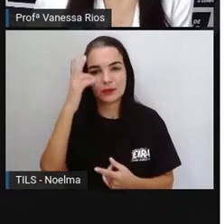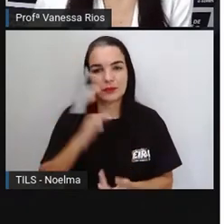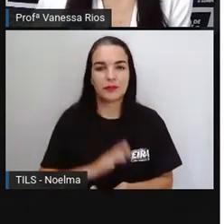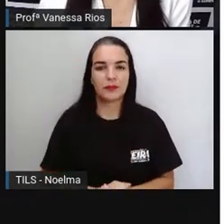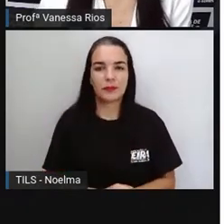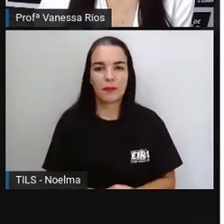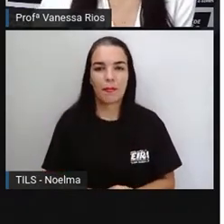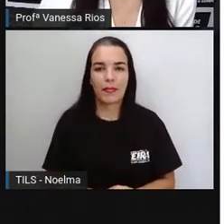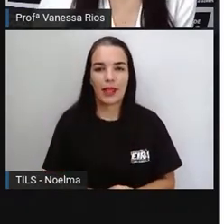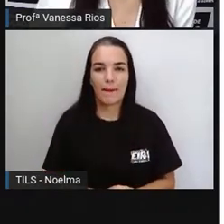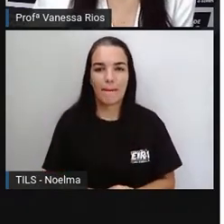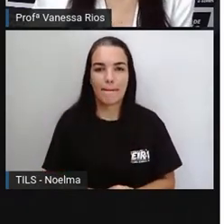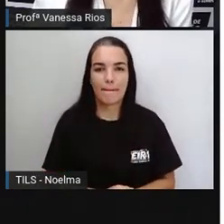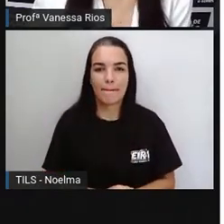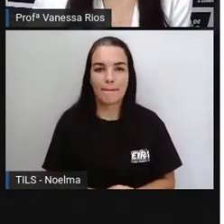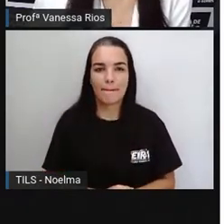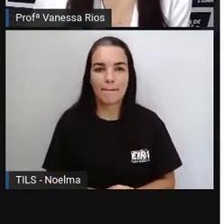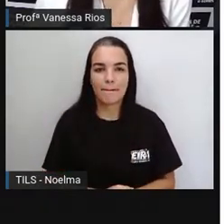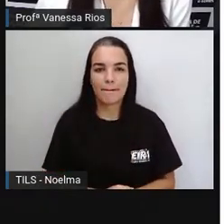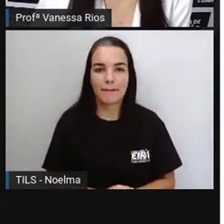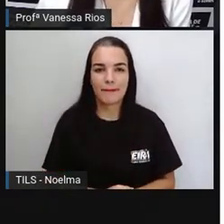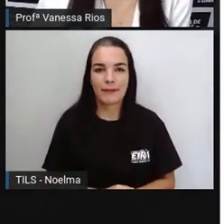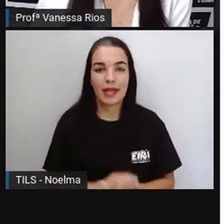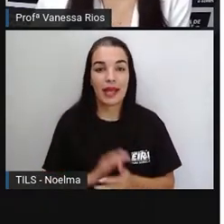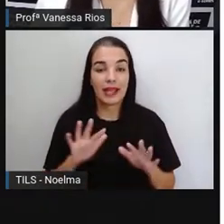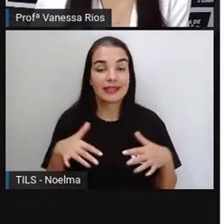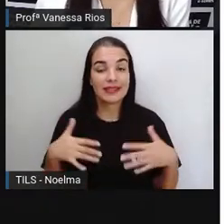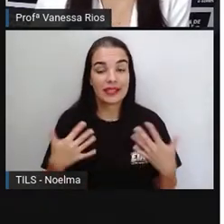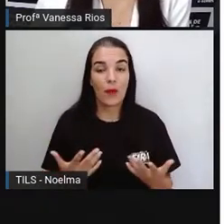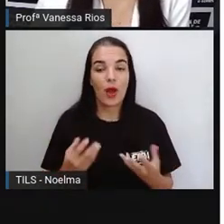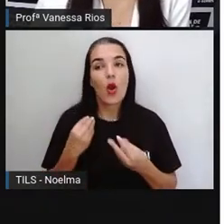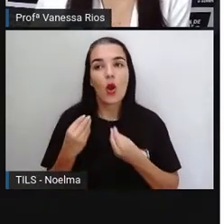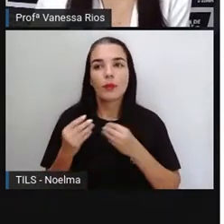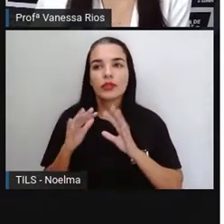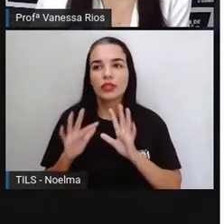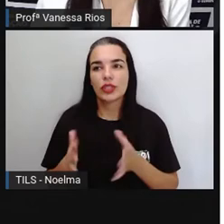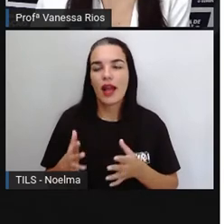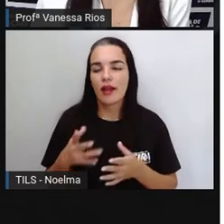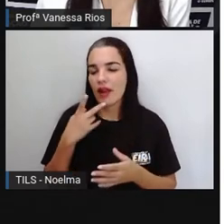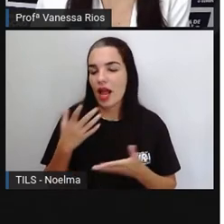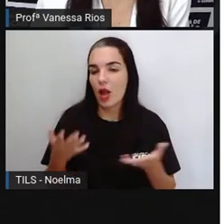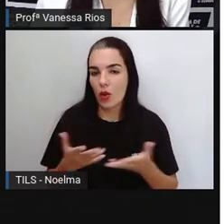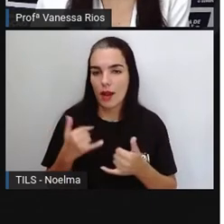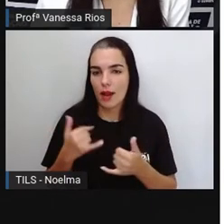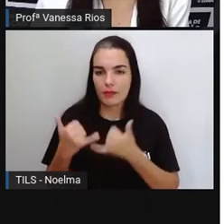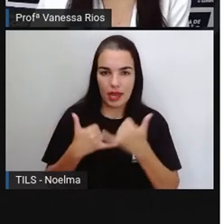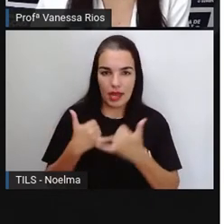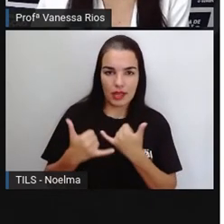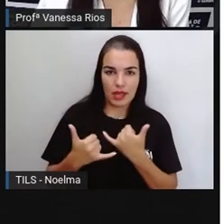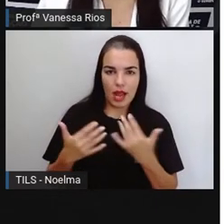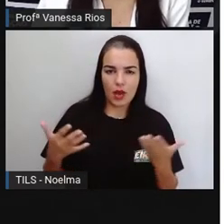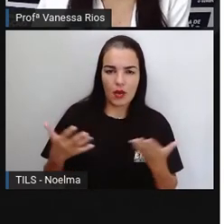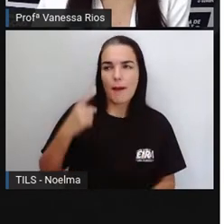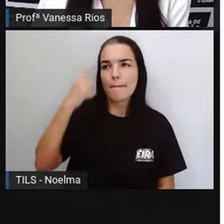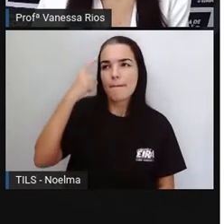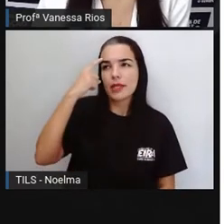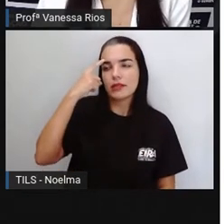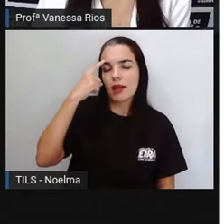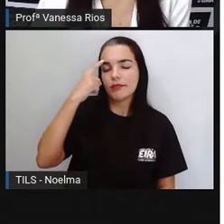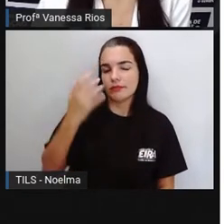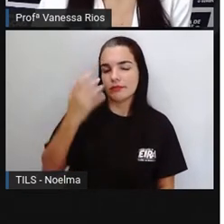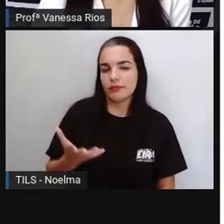E aí como a gente está falando, né? De brincadeiras, é importante a gente pensar, refletir.